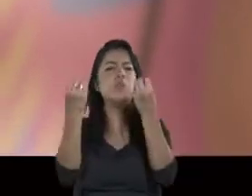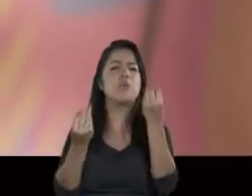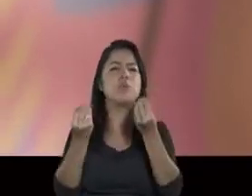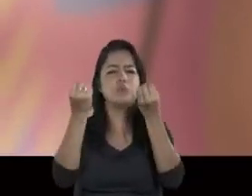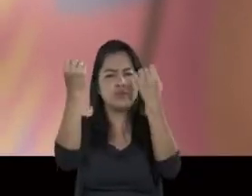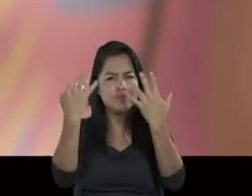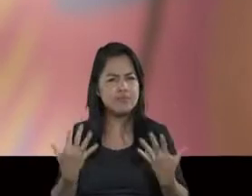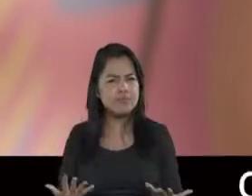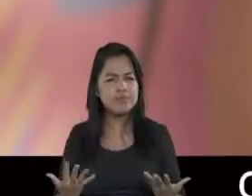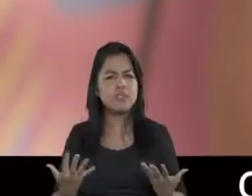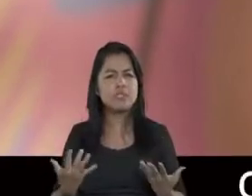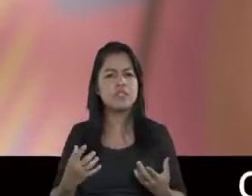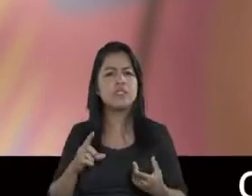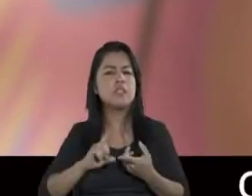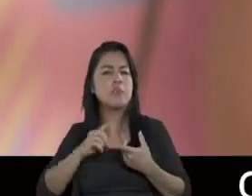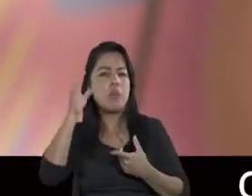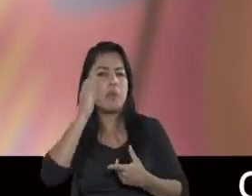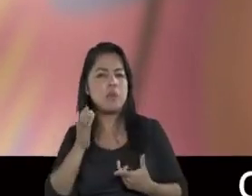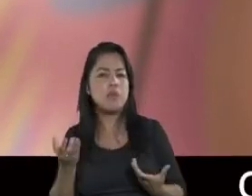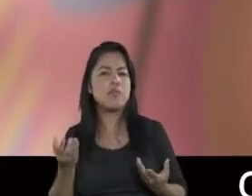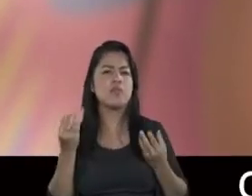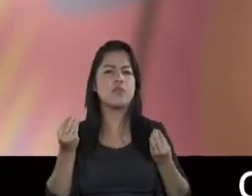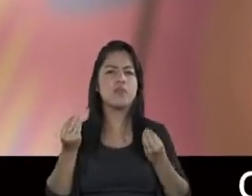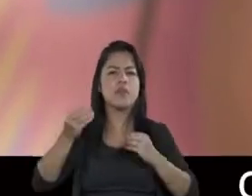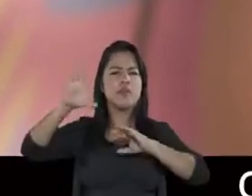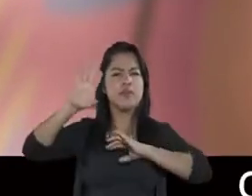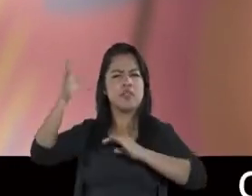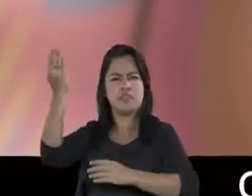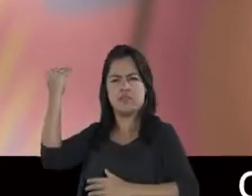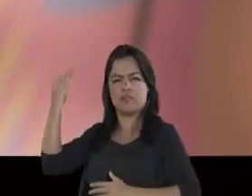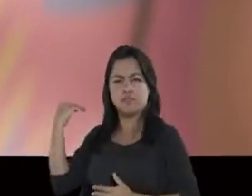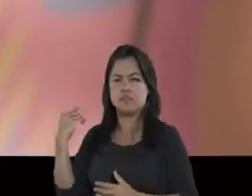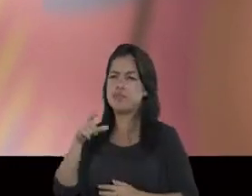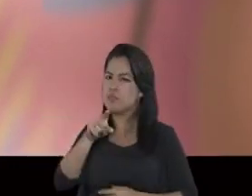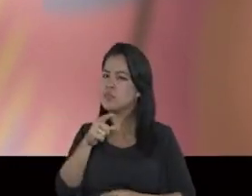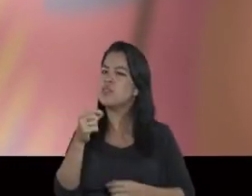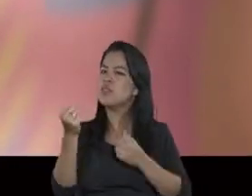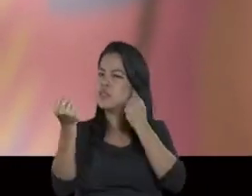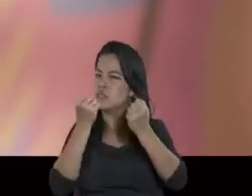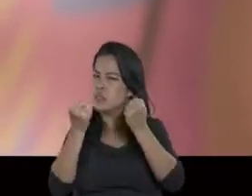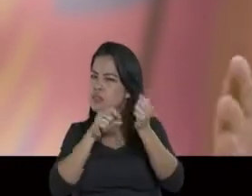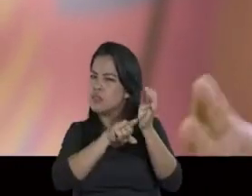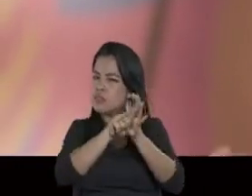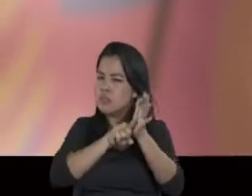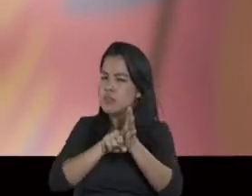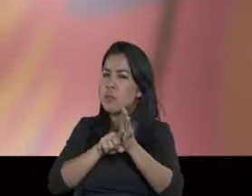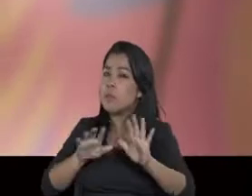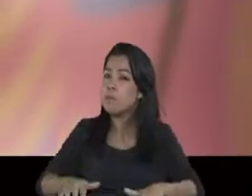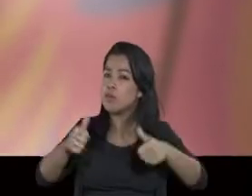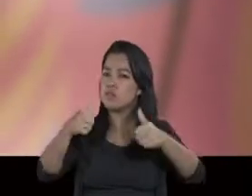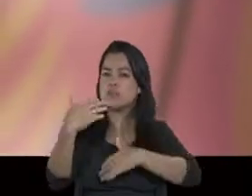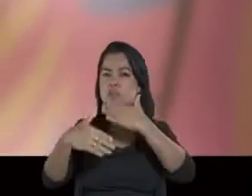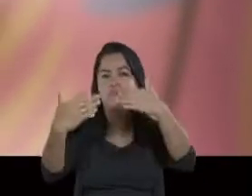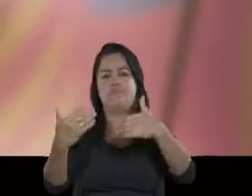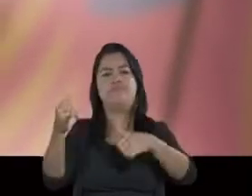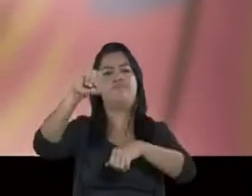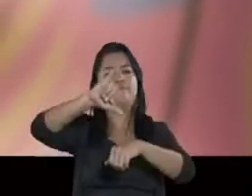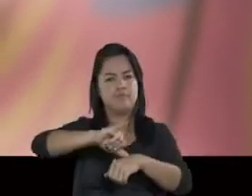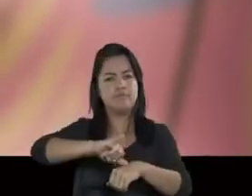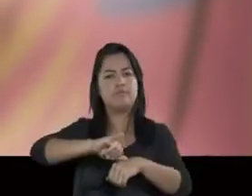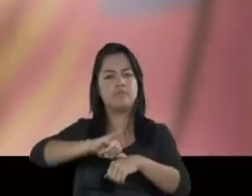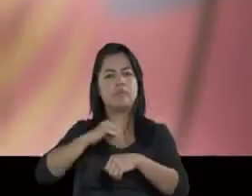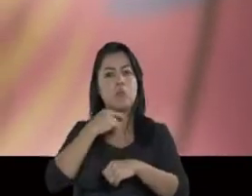como vai resolver. Ou do Capi, que é o candidato do passado. Avalie o que é melhor para o desenvolvimento da nossa capital.